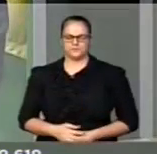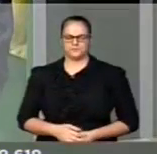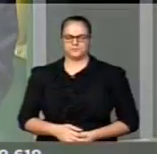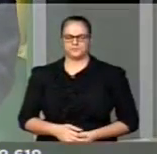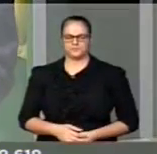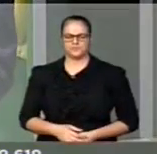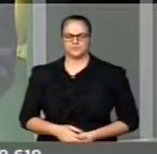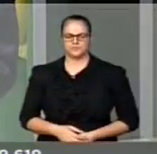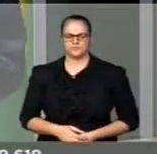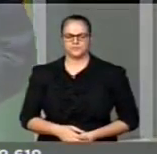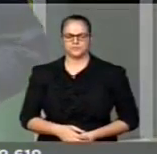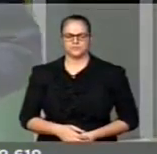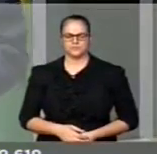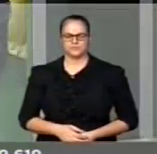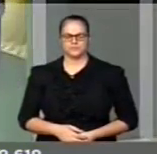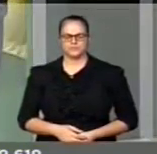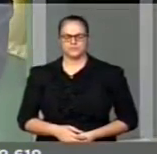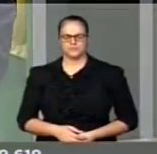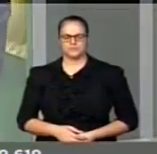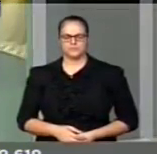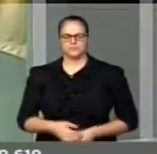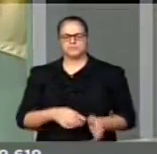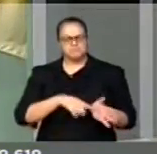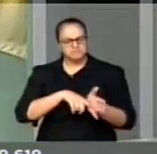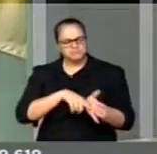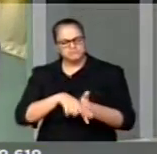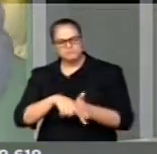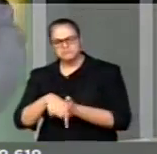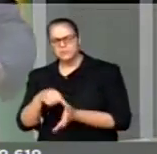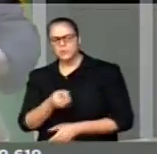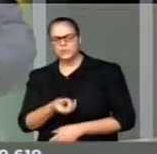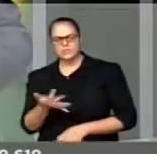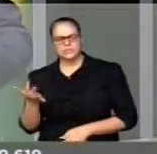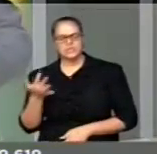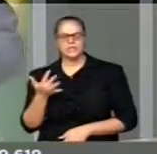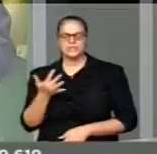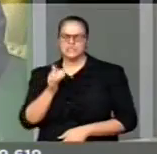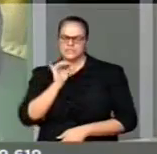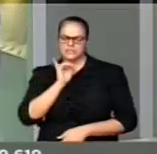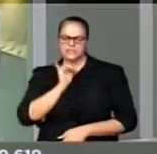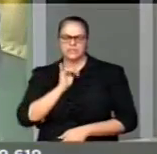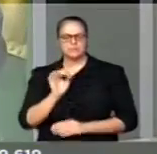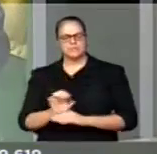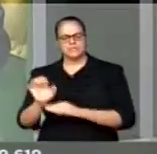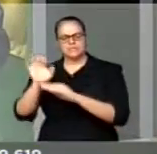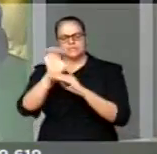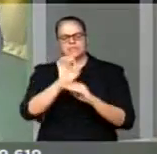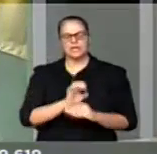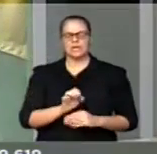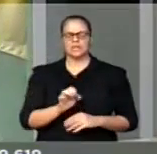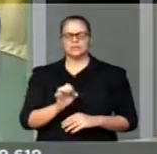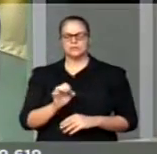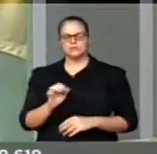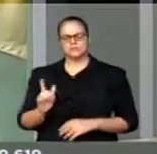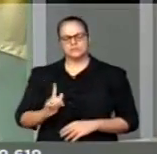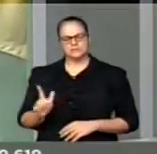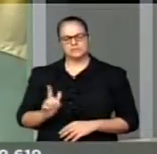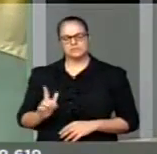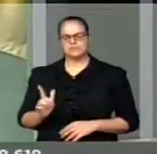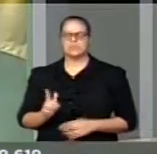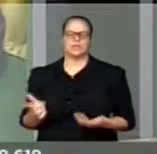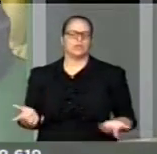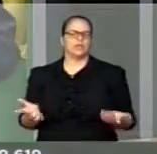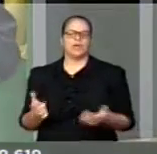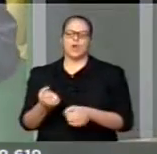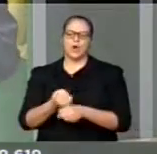e para que todos possam ter ideia, essas obras em todos os estados possuem efetivamente obras